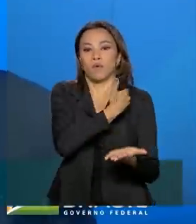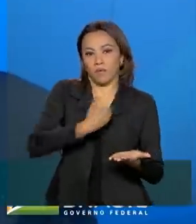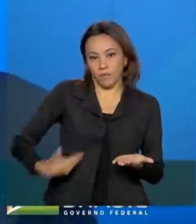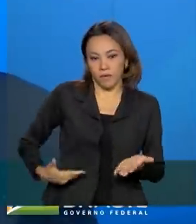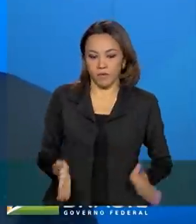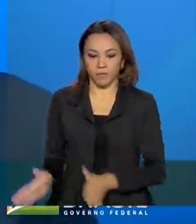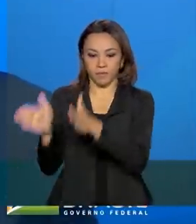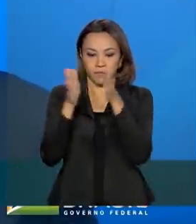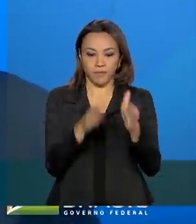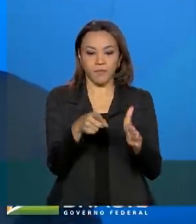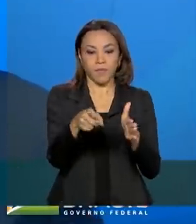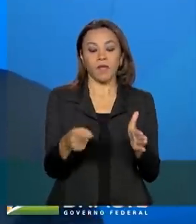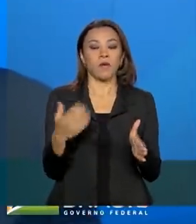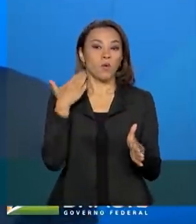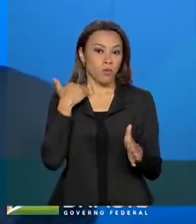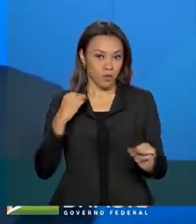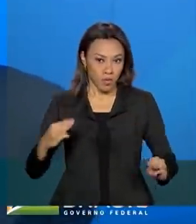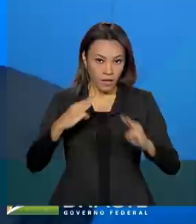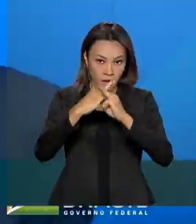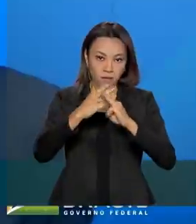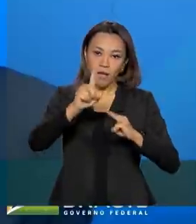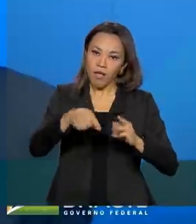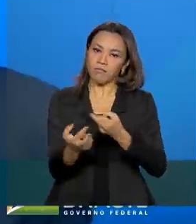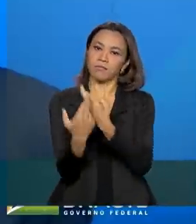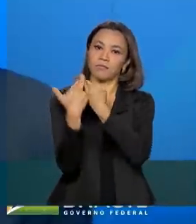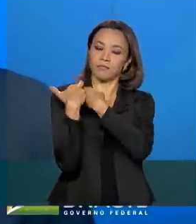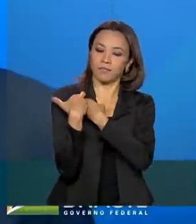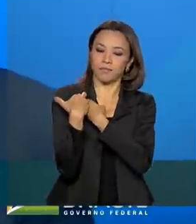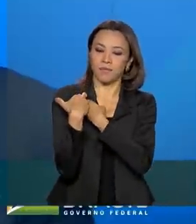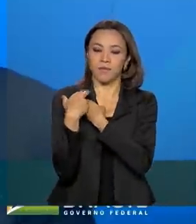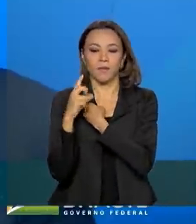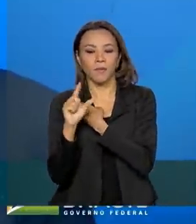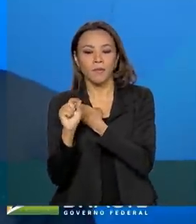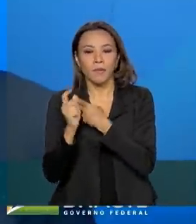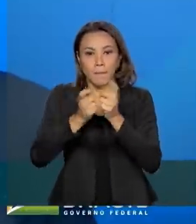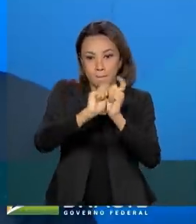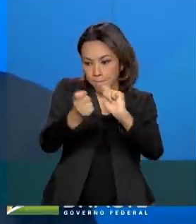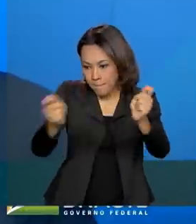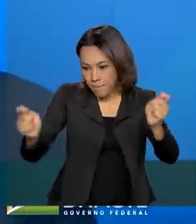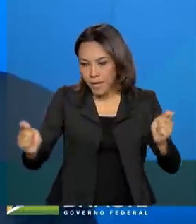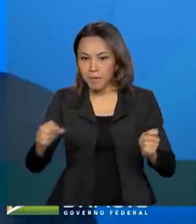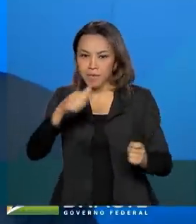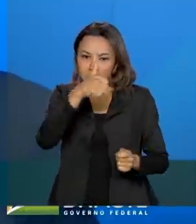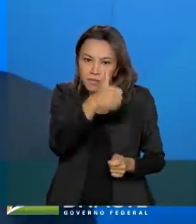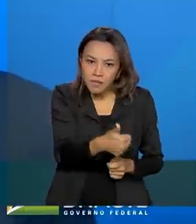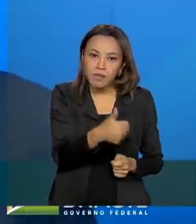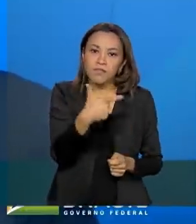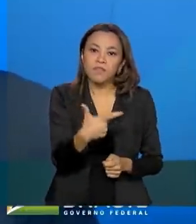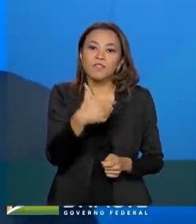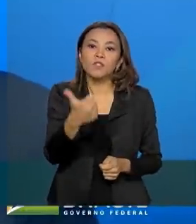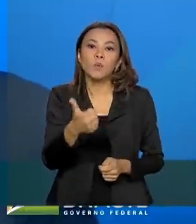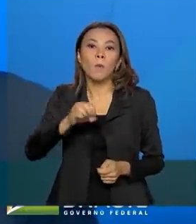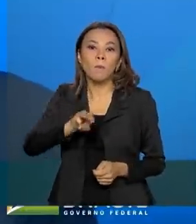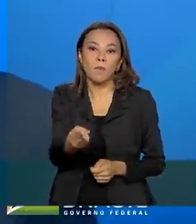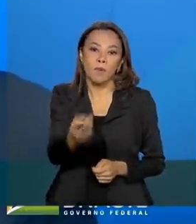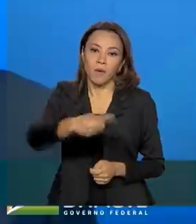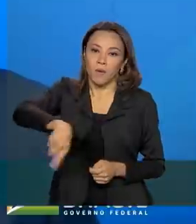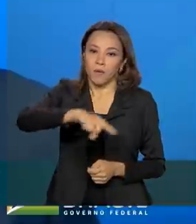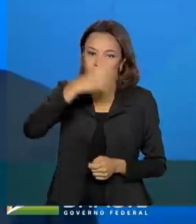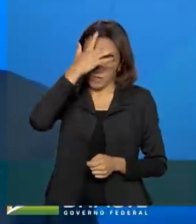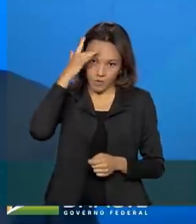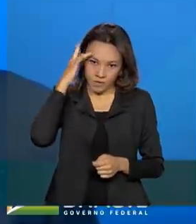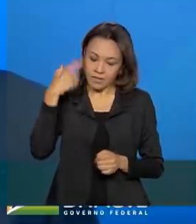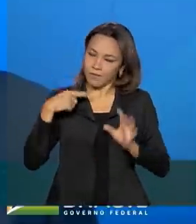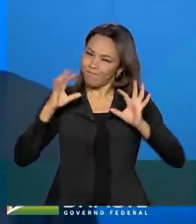é o banco responsável pelo pagamento de 120 milhões de pessoas. Então, certamente,